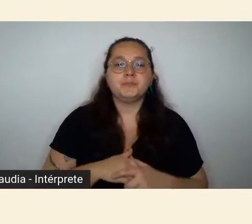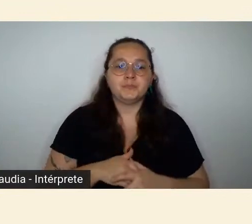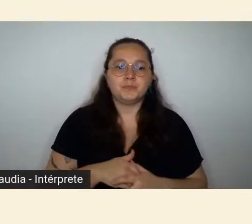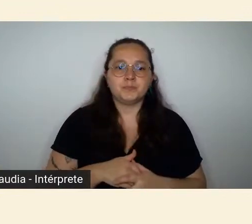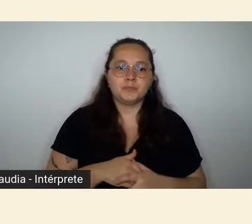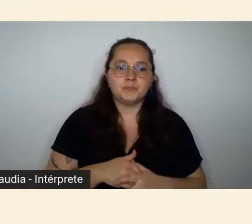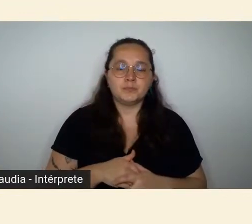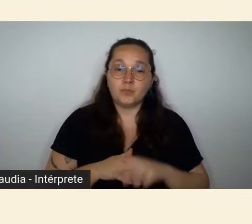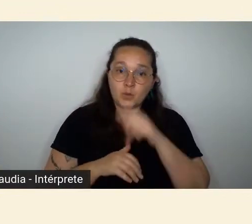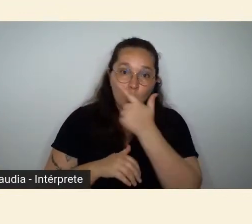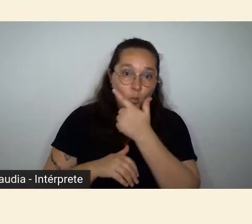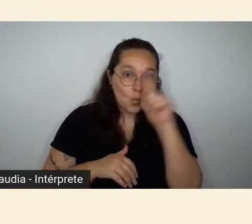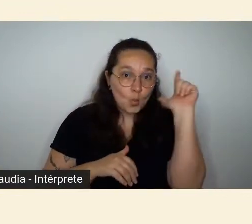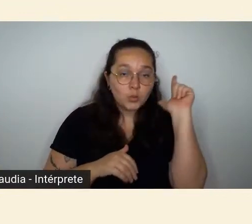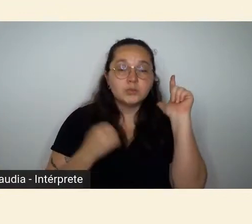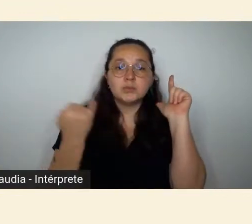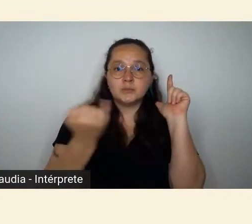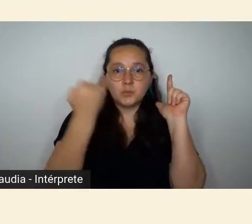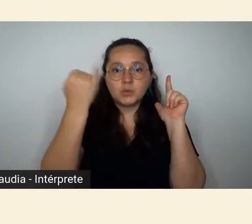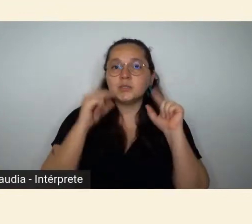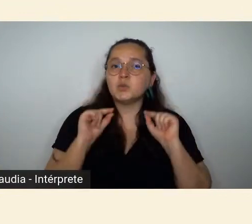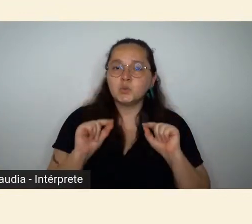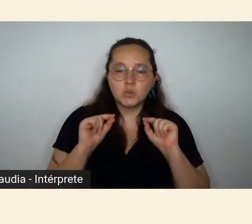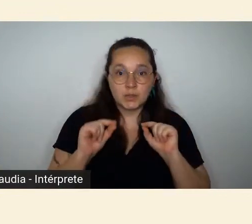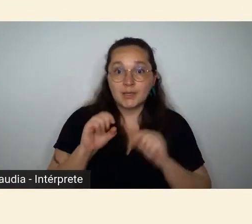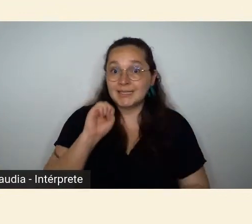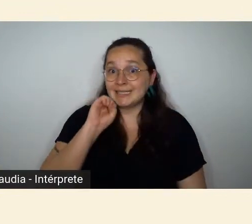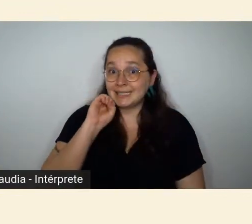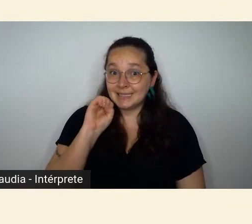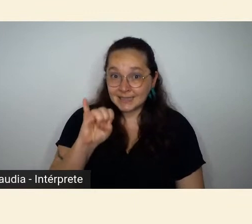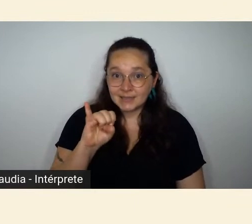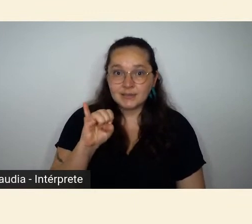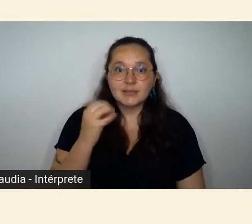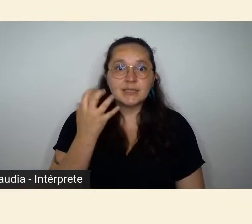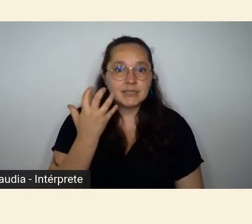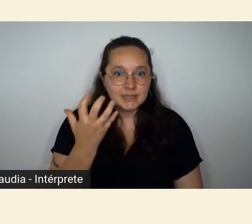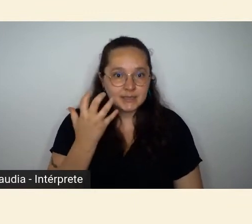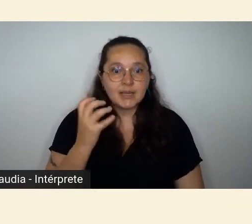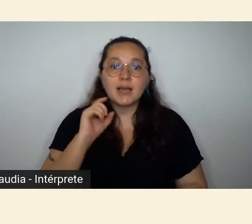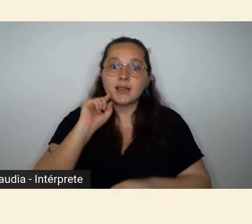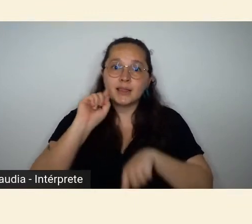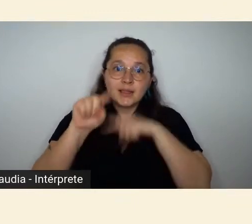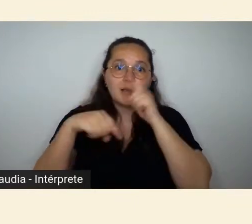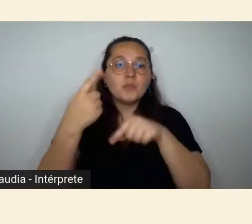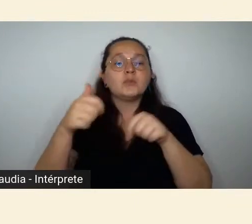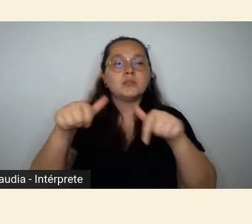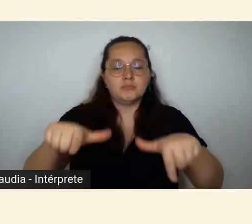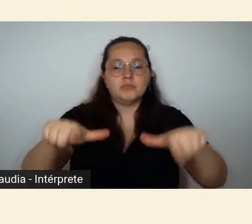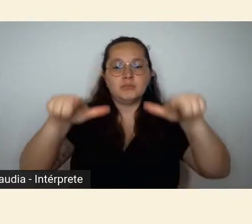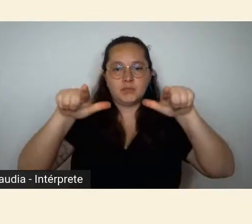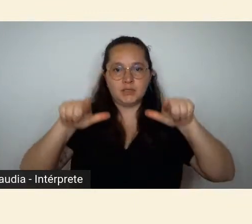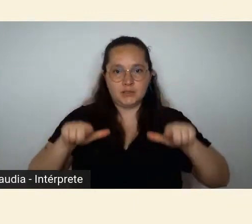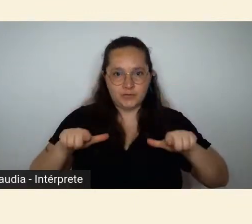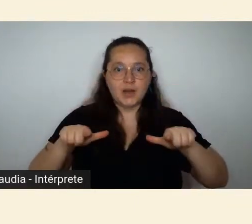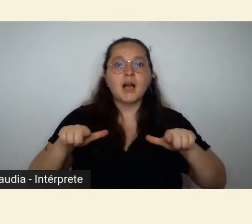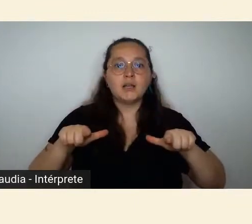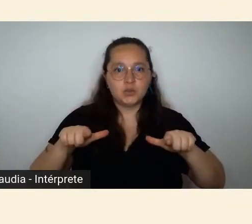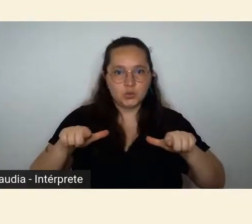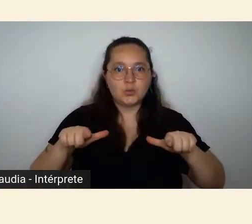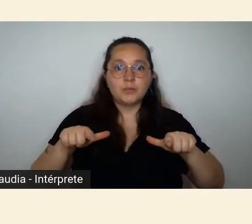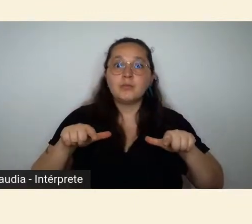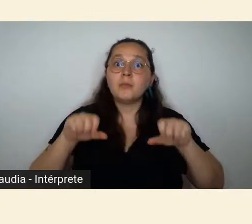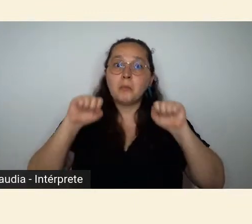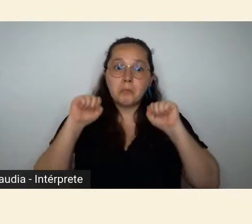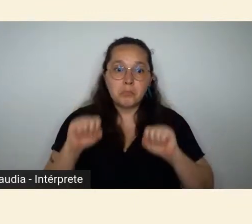Outra questão importante é que, para quem quiser, nós vamos fornecer certificados de presença aos que acompanharem até